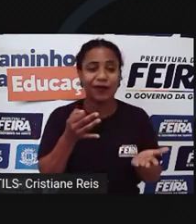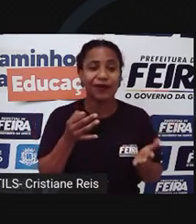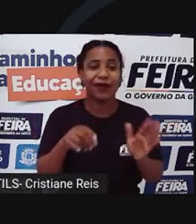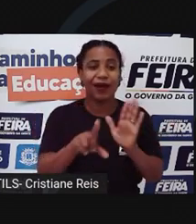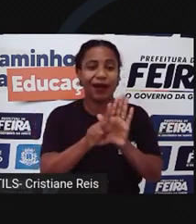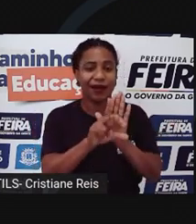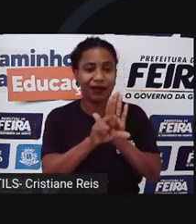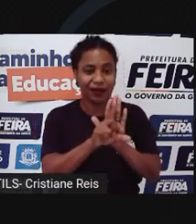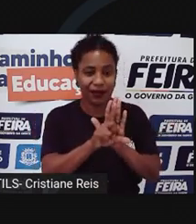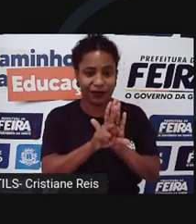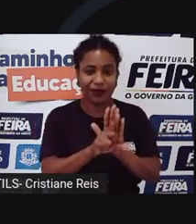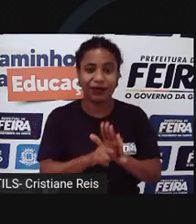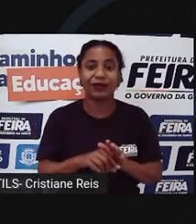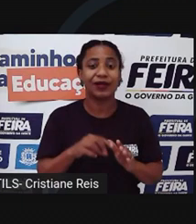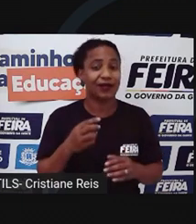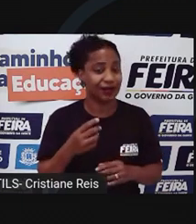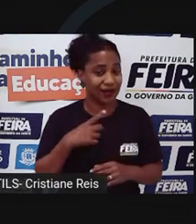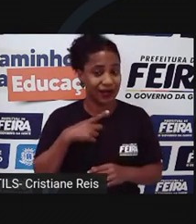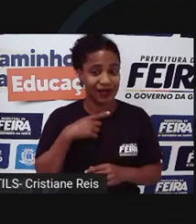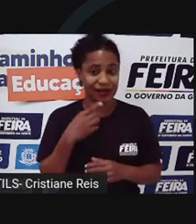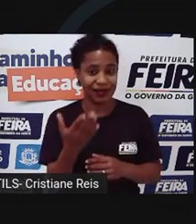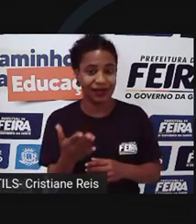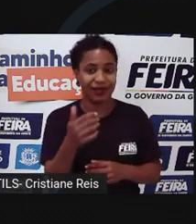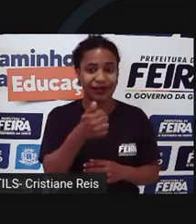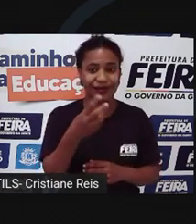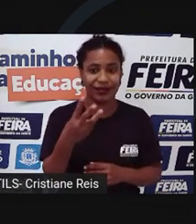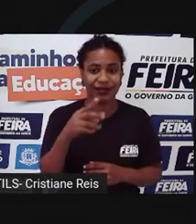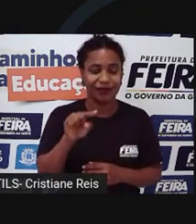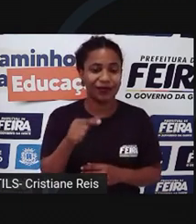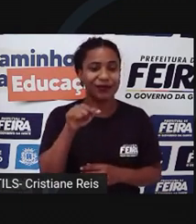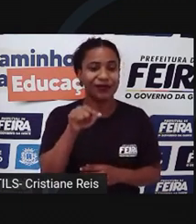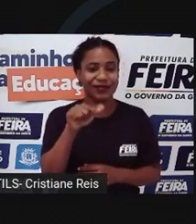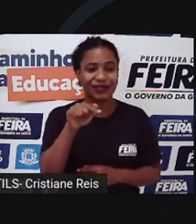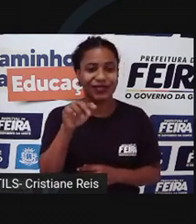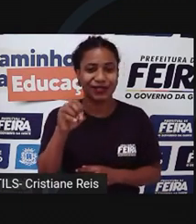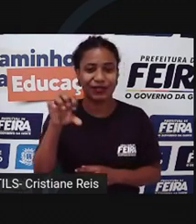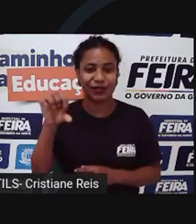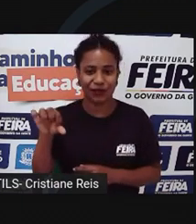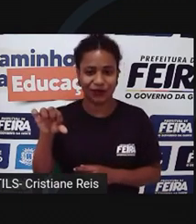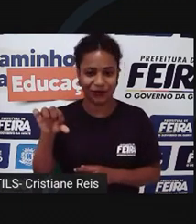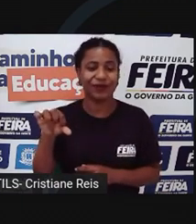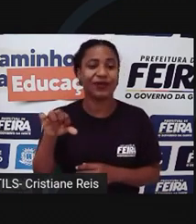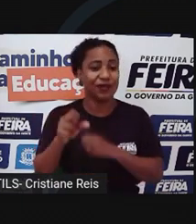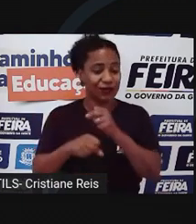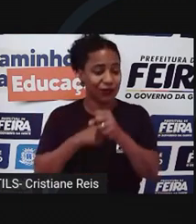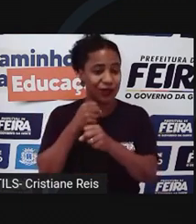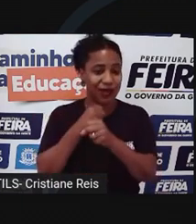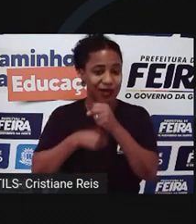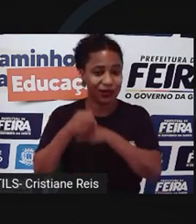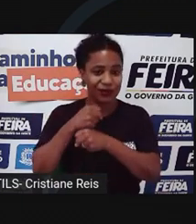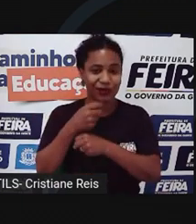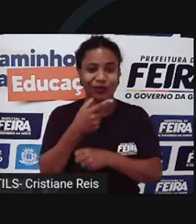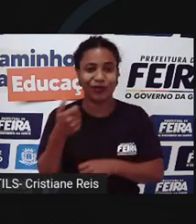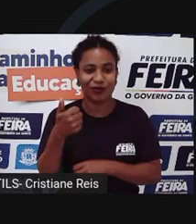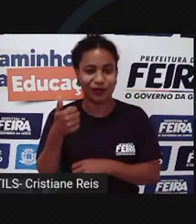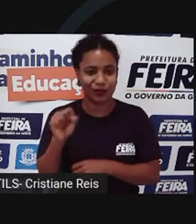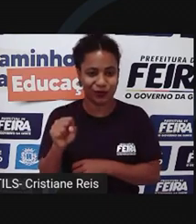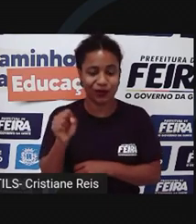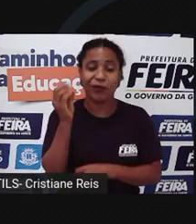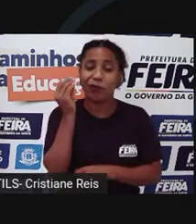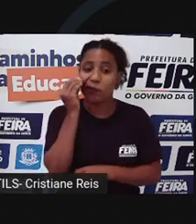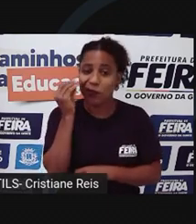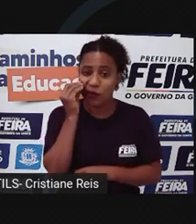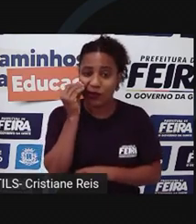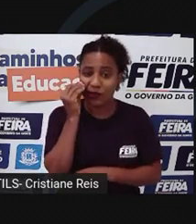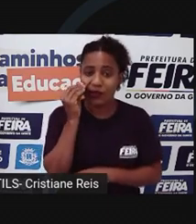Dados, Lei 13.709 de 2018, a LGPD, traz obrigações aos agentes que